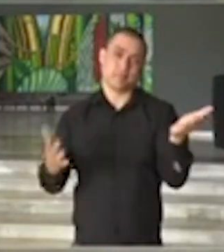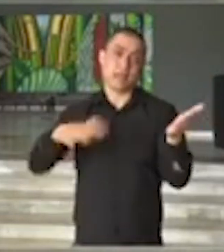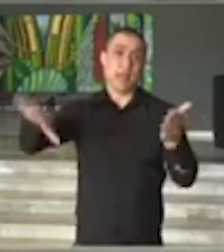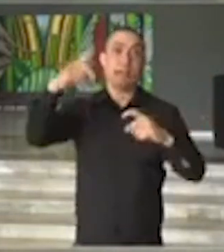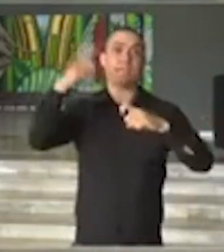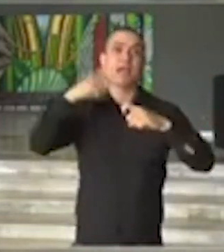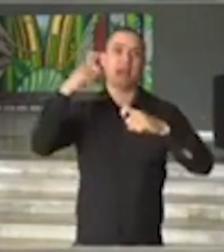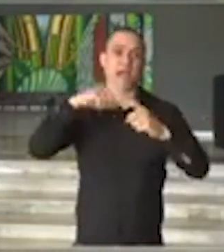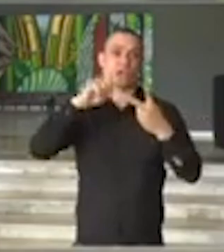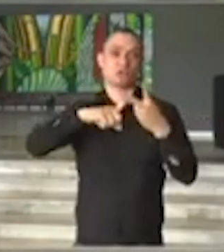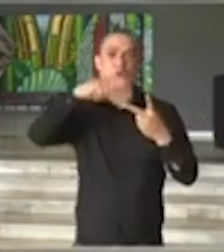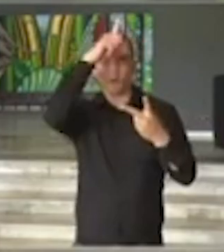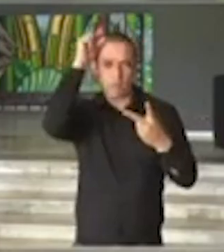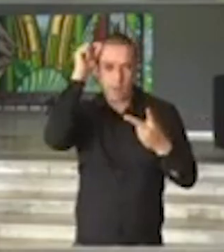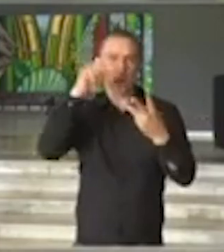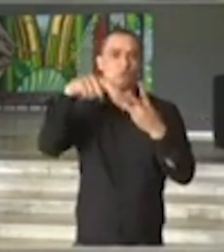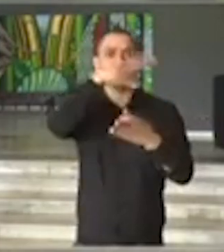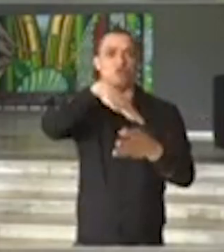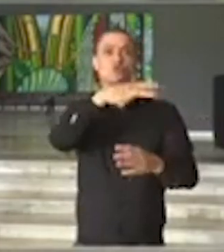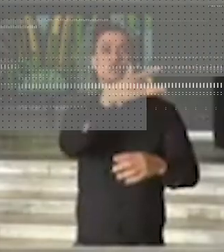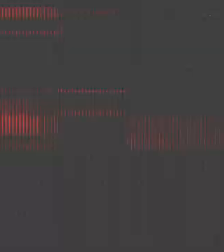médicos e paramédicos.